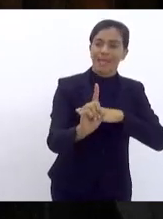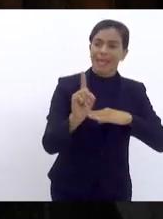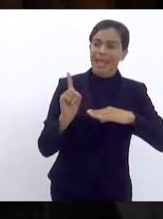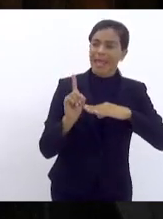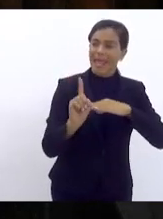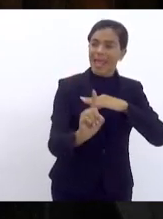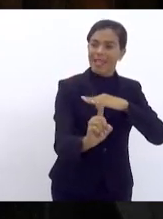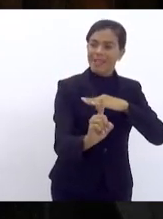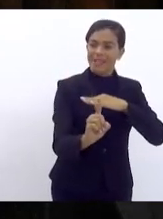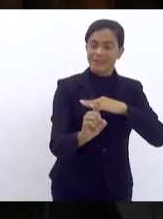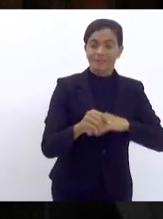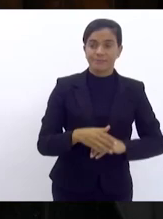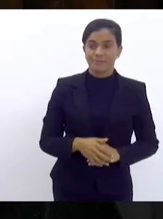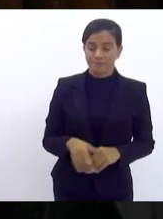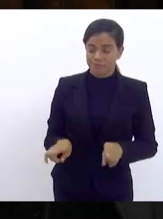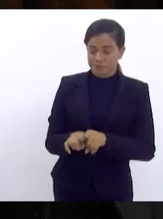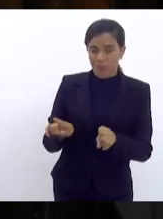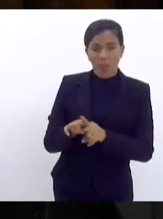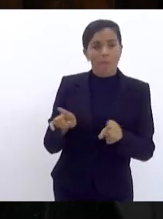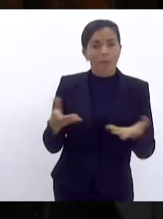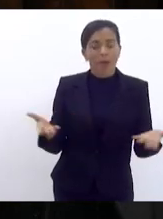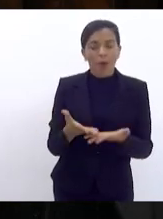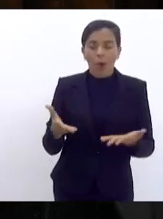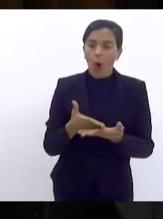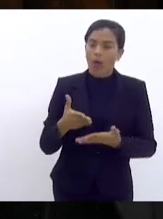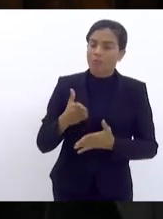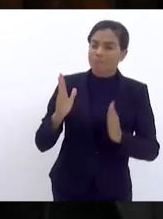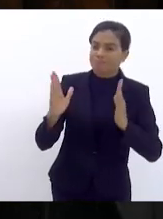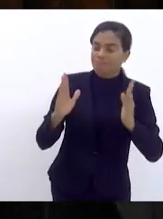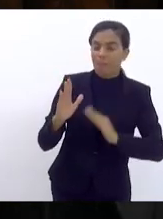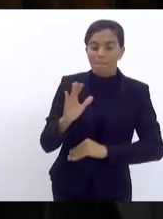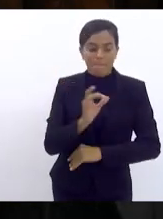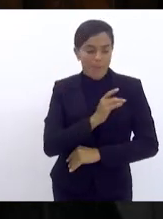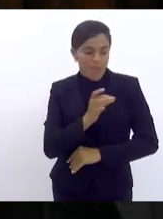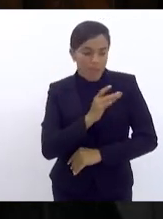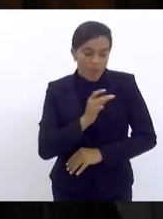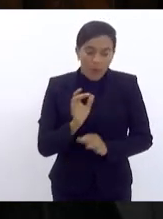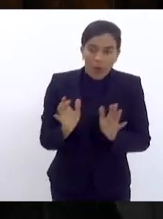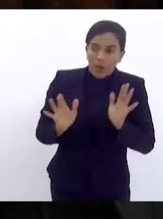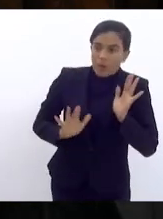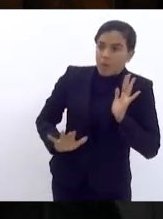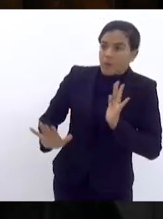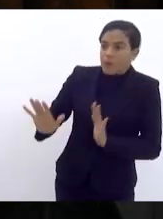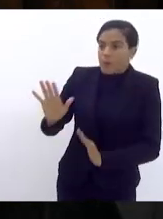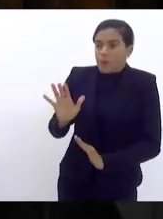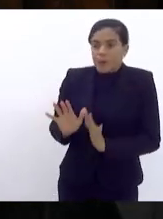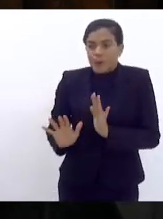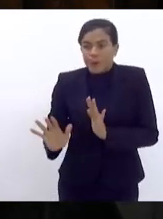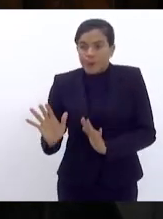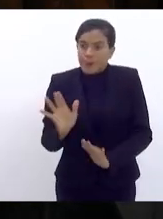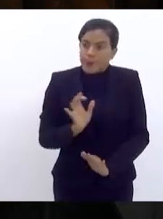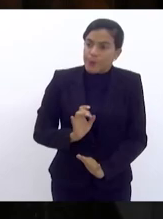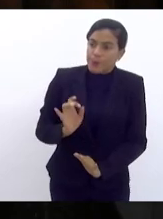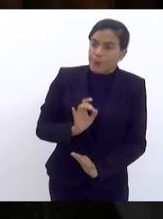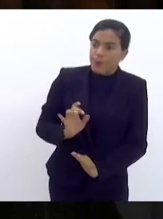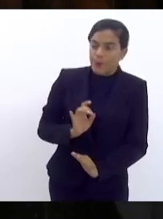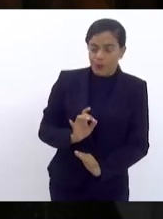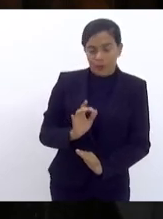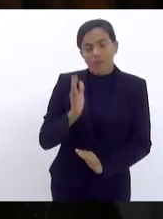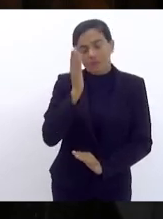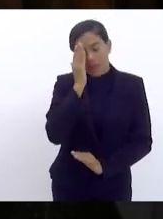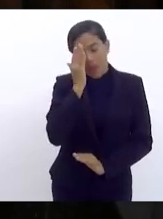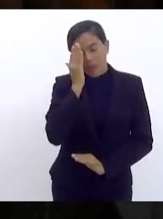sabe a onda de medo que passamos há pouco tempo, de terror e de apreensão e a gente sabe que um